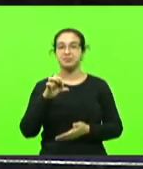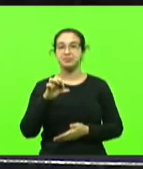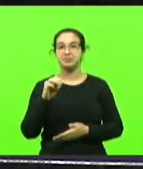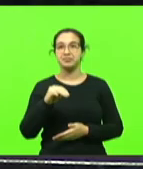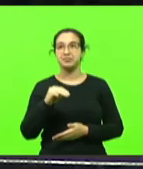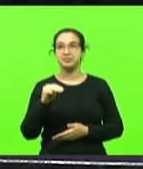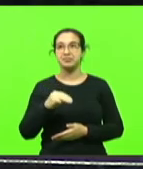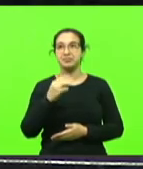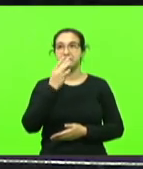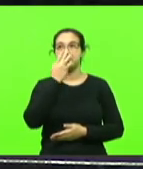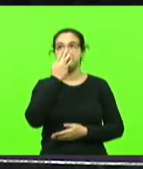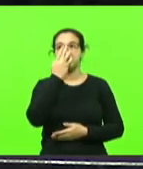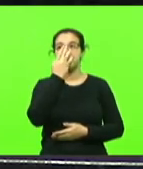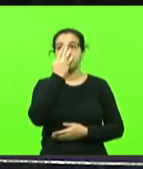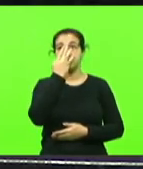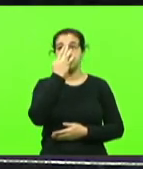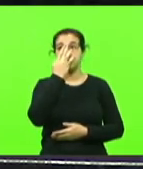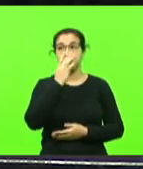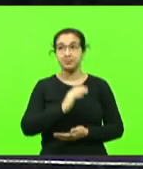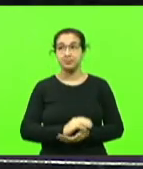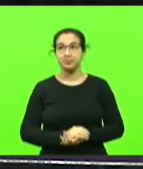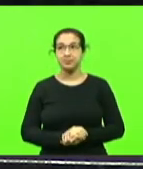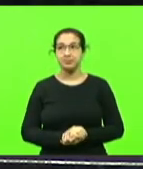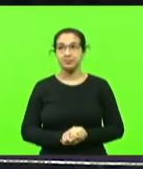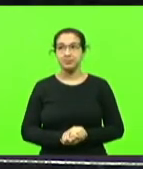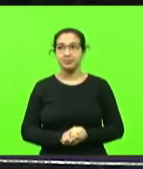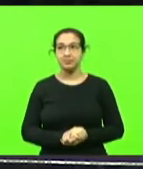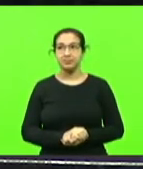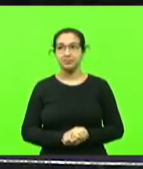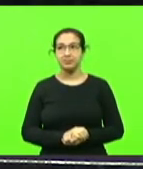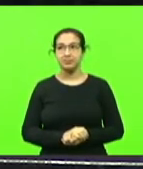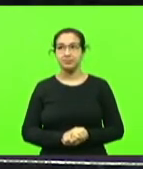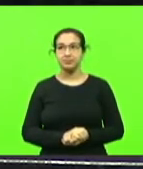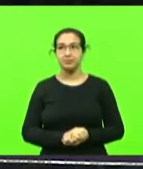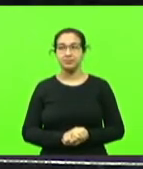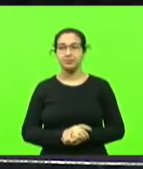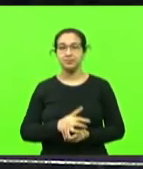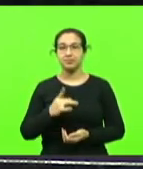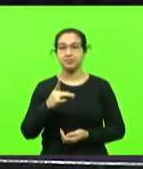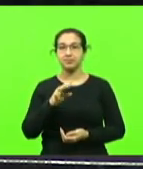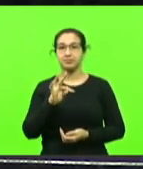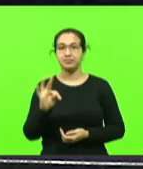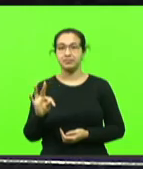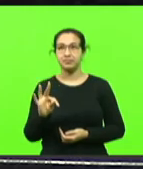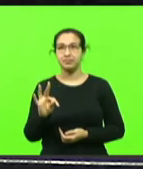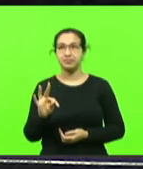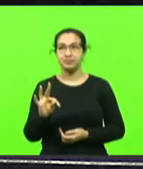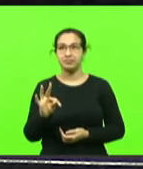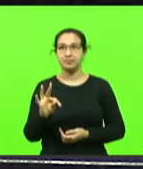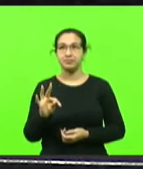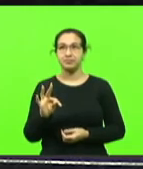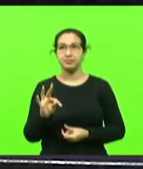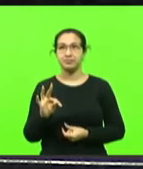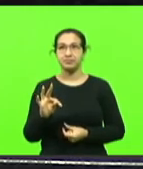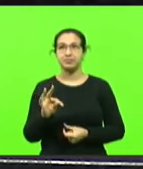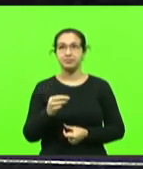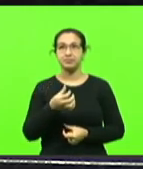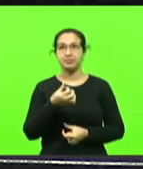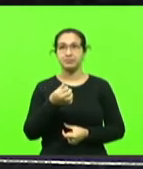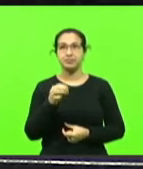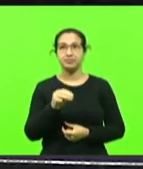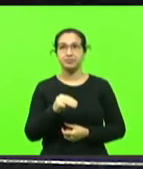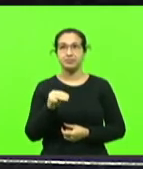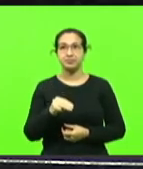Algum deputado? Não? Partido dos Trabalhadores, pelo tempo de até seis minutos.